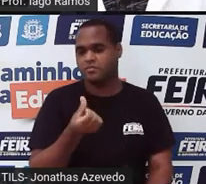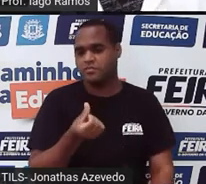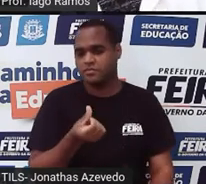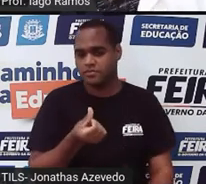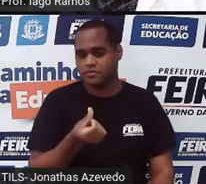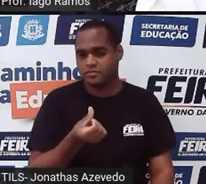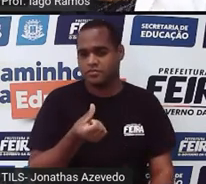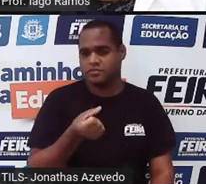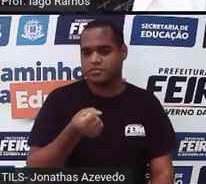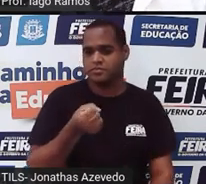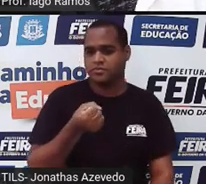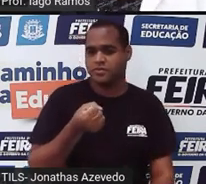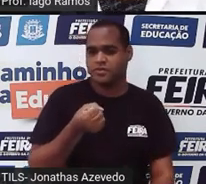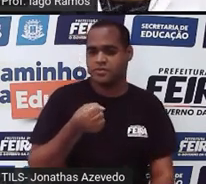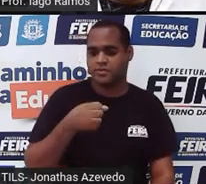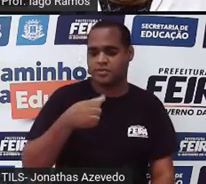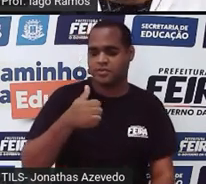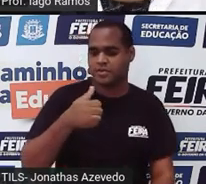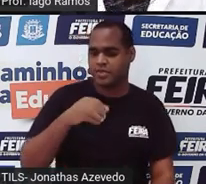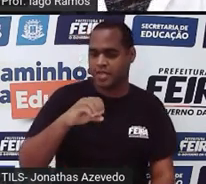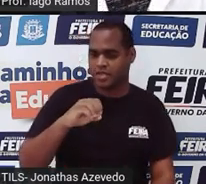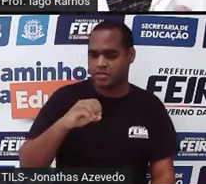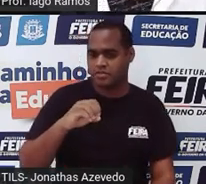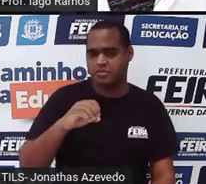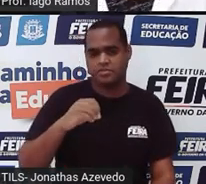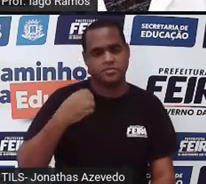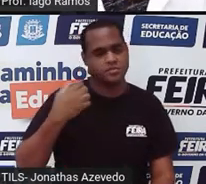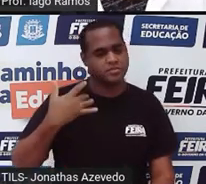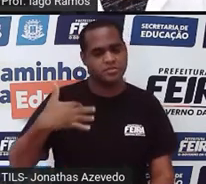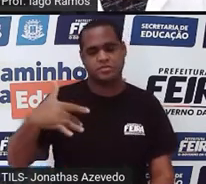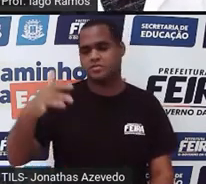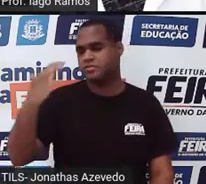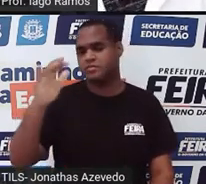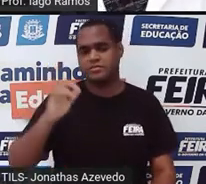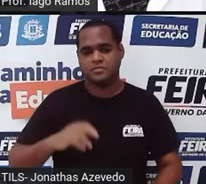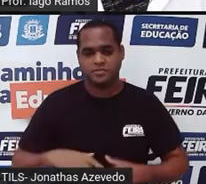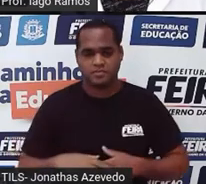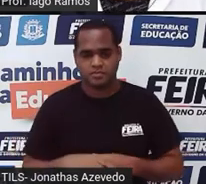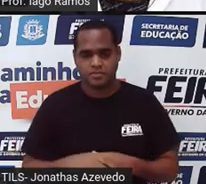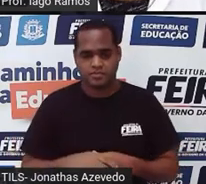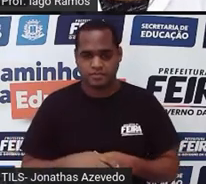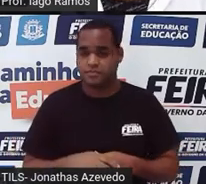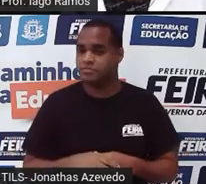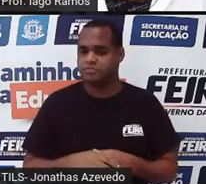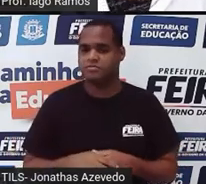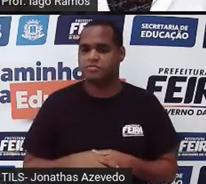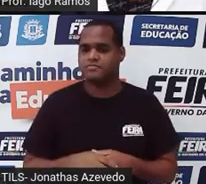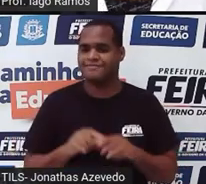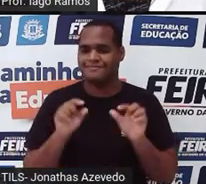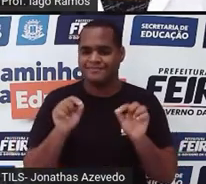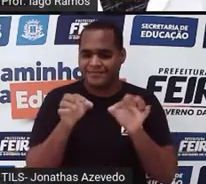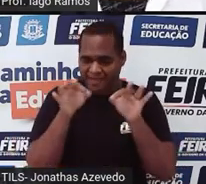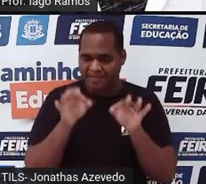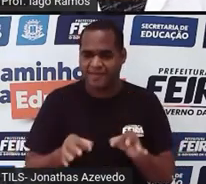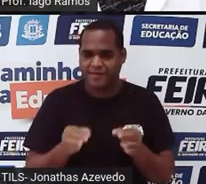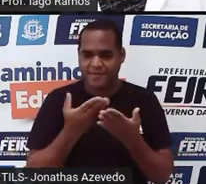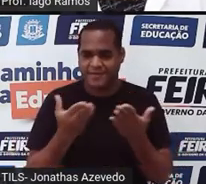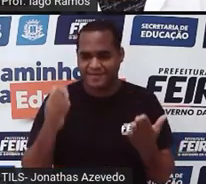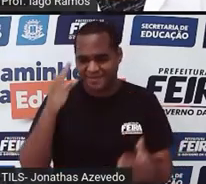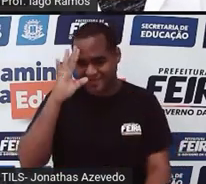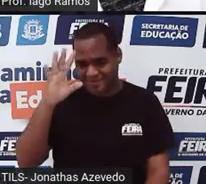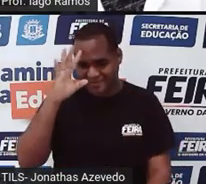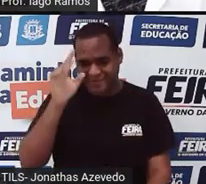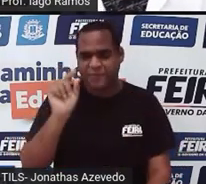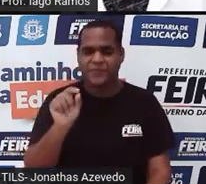Seis. Oito. Dez. E por aí vai. E eu tenho certeza que agora você já deve ter pensado,